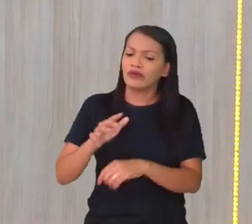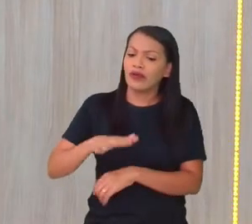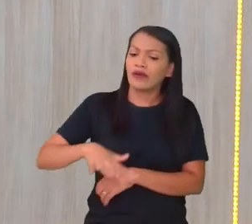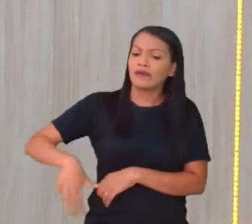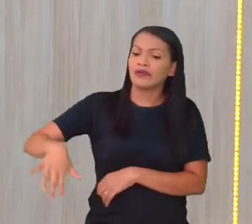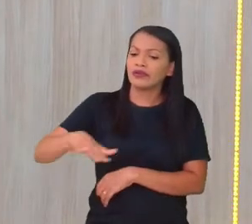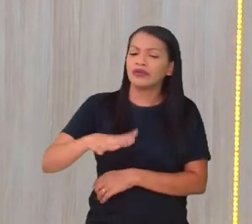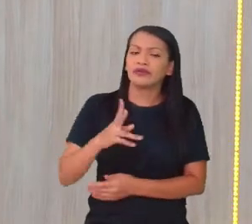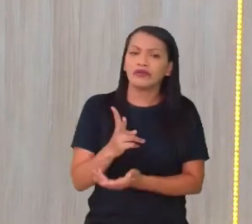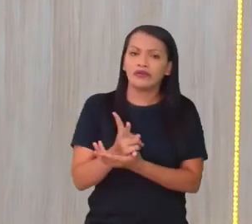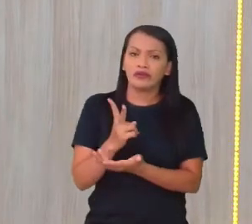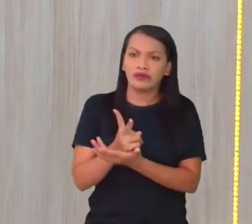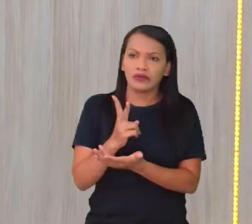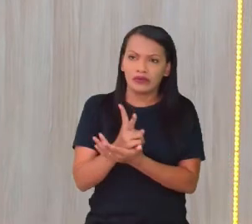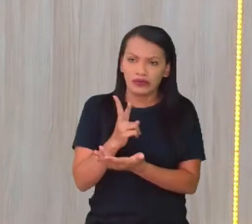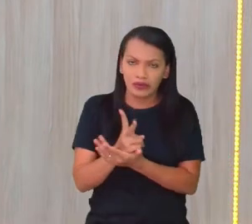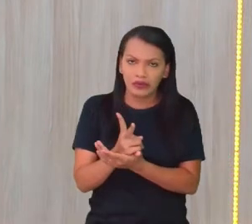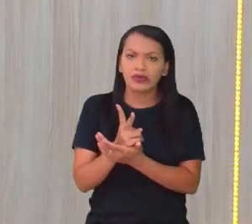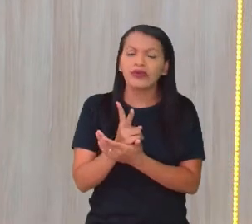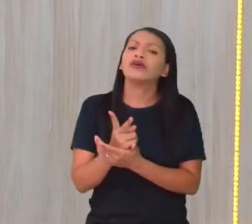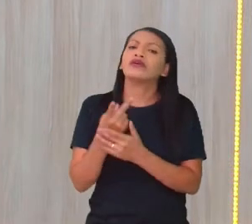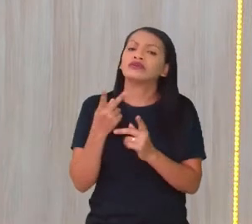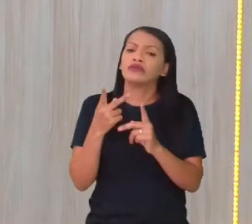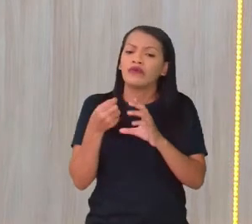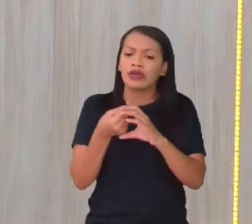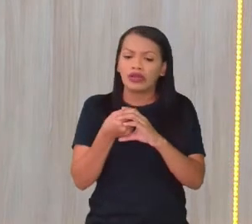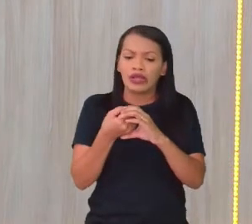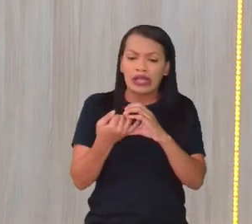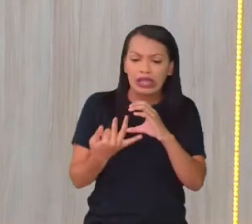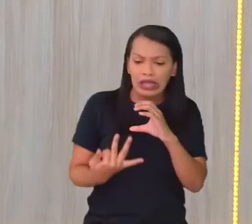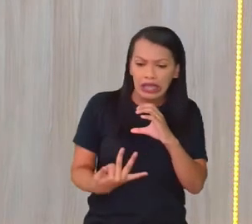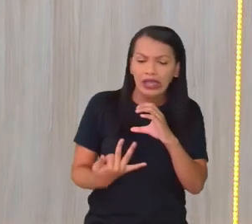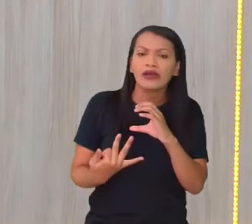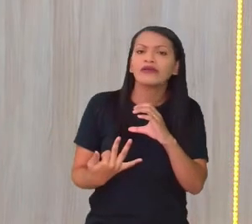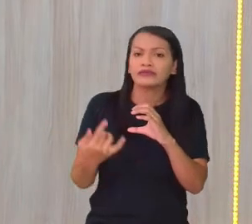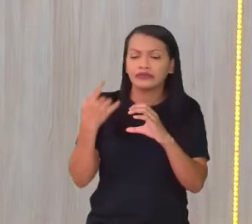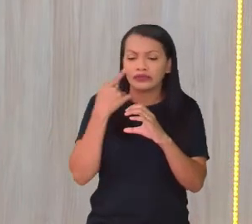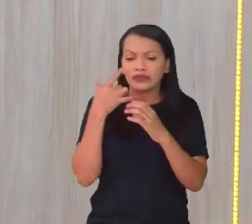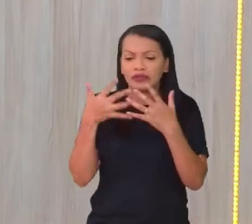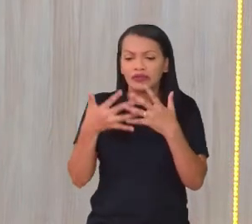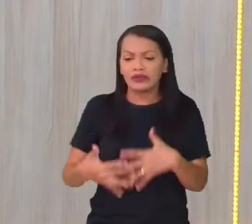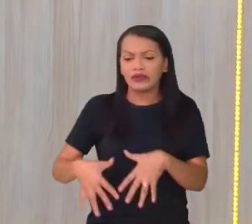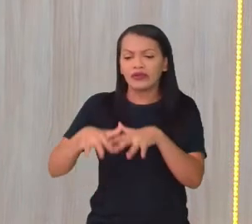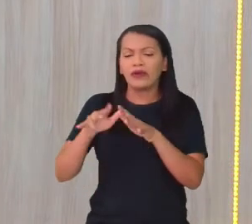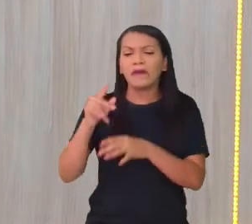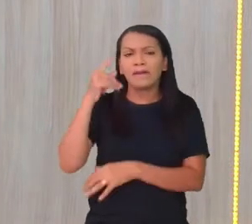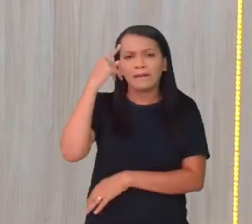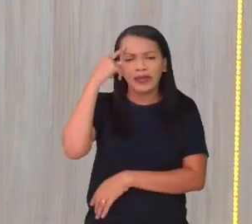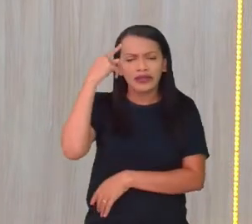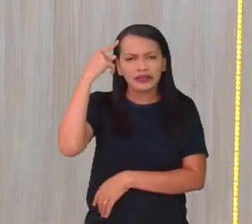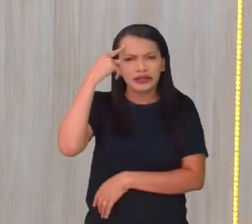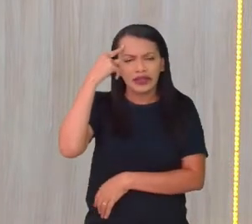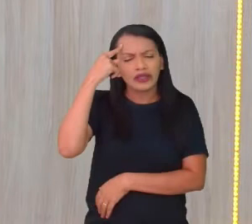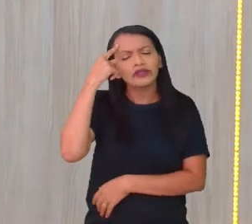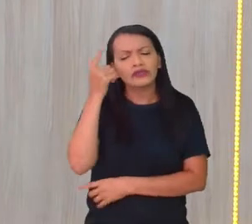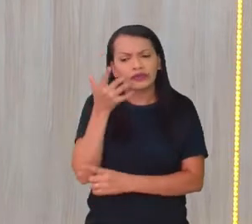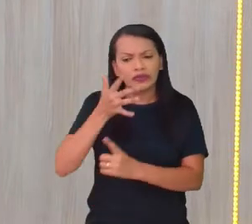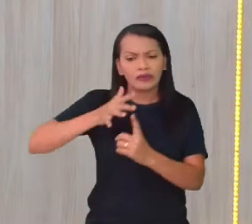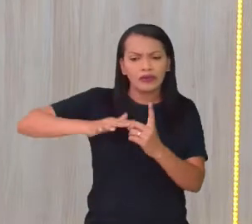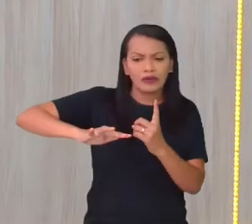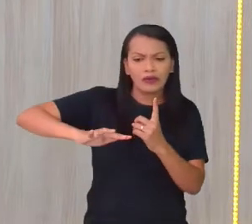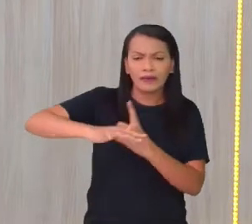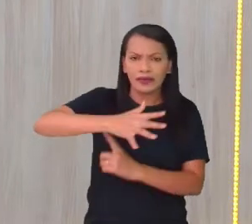ele continue ali com suas características naturais, pensando no meio